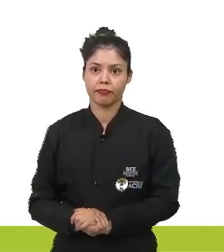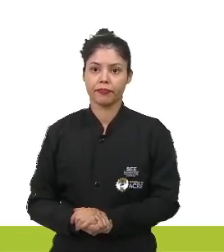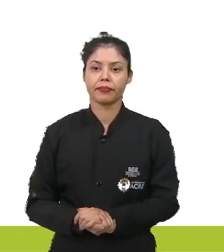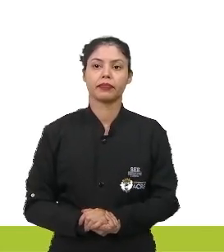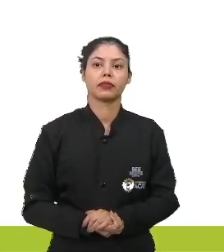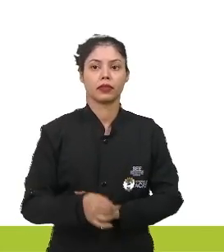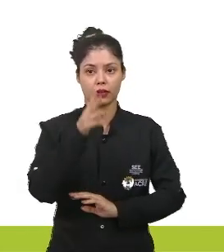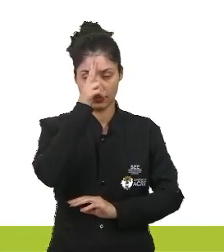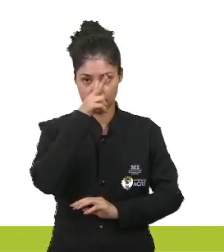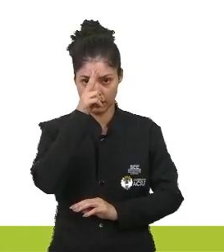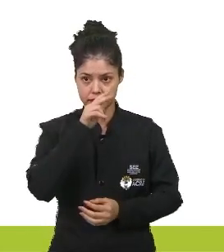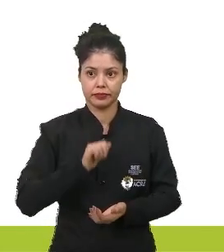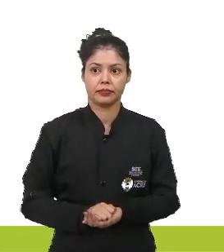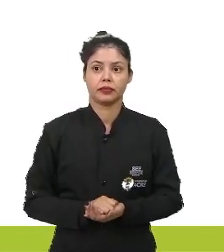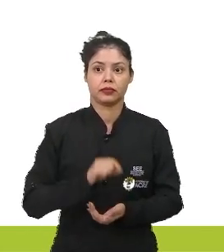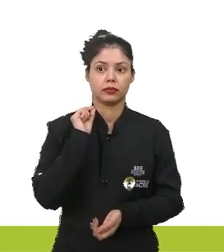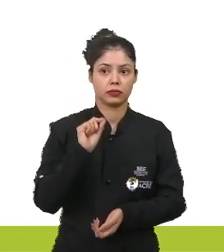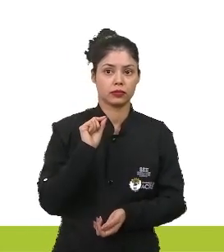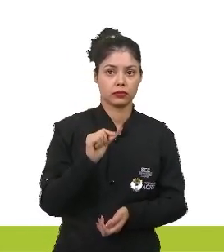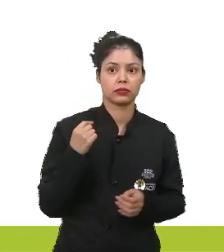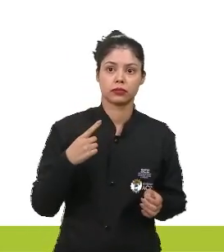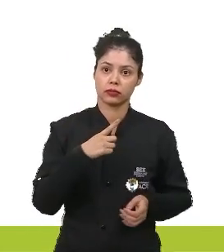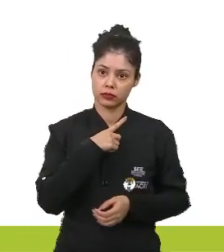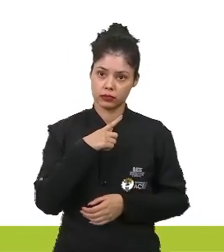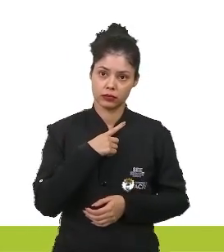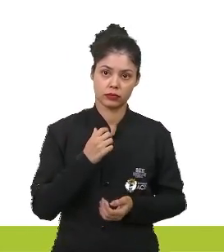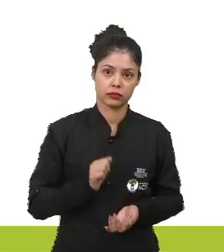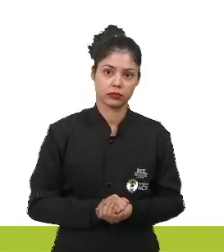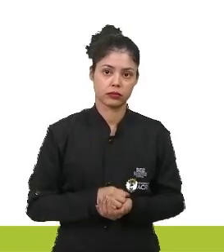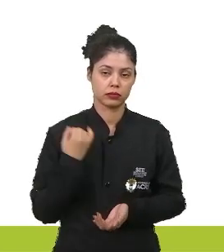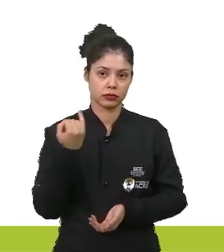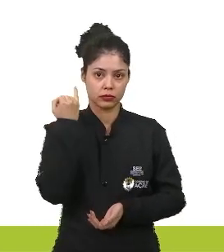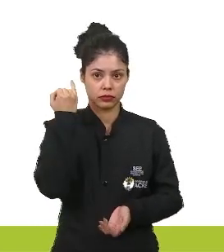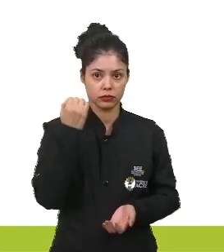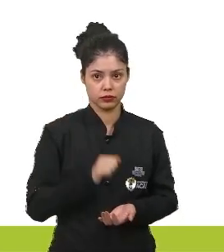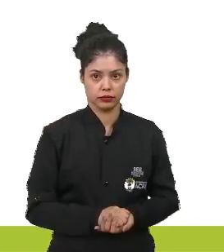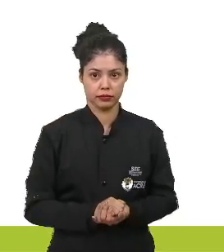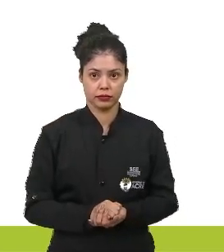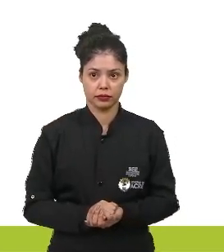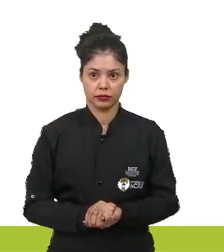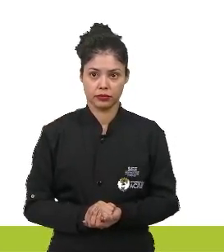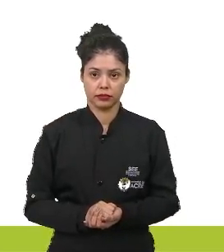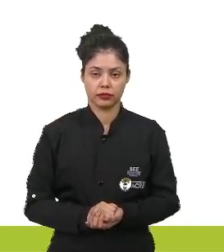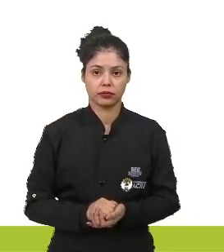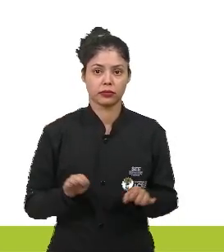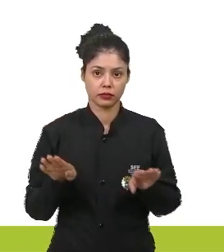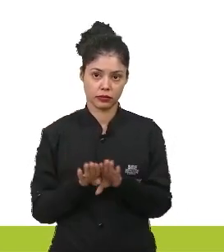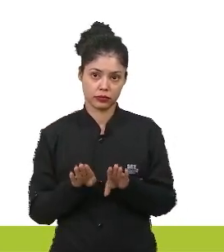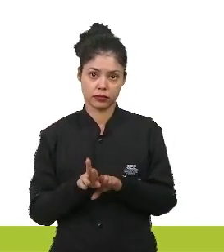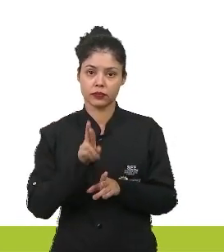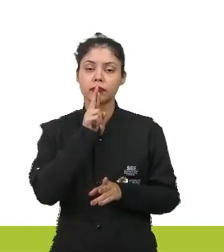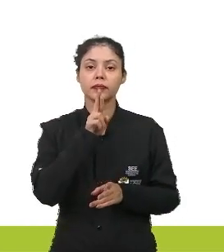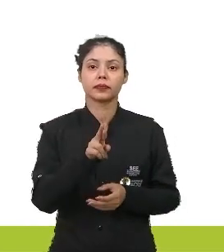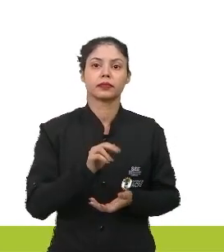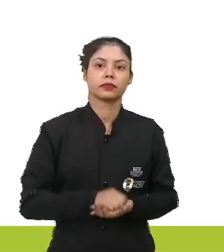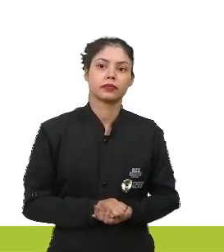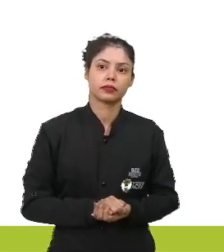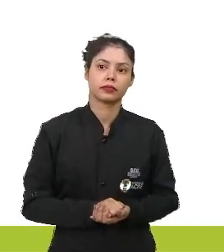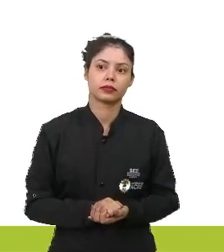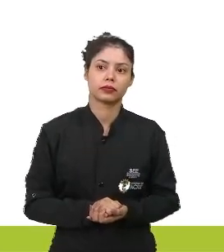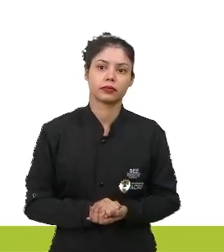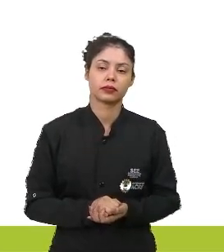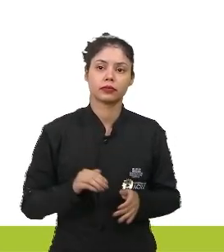Lembrem, isso aqui é o que é de importante na questão para você. Lógico que a resposta é mais importante ainda.